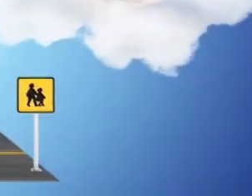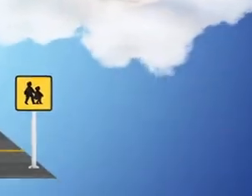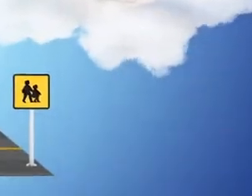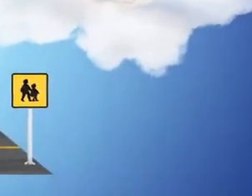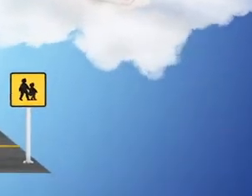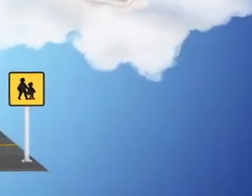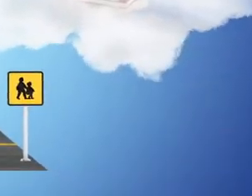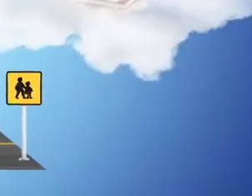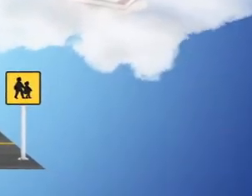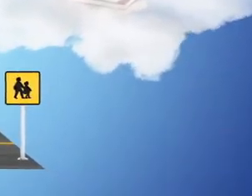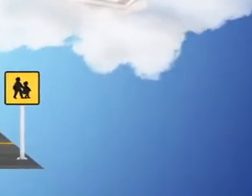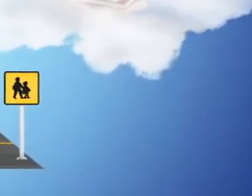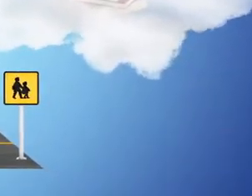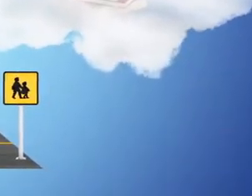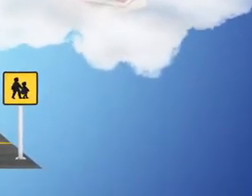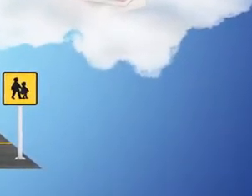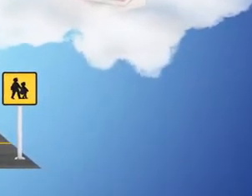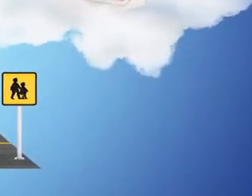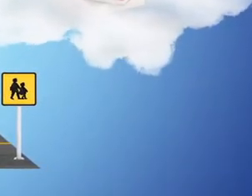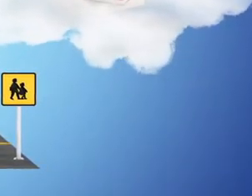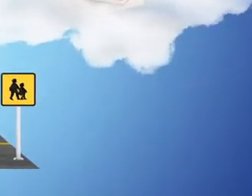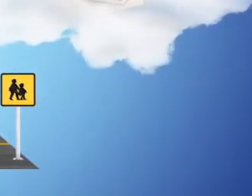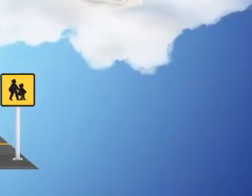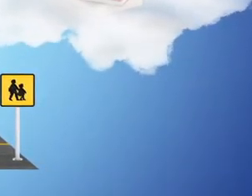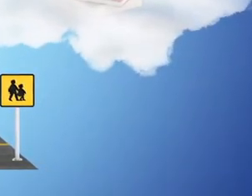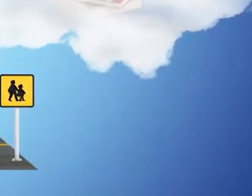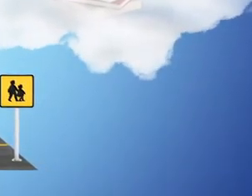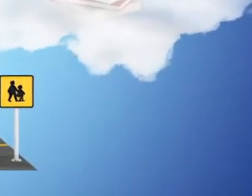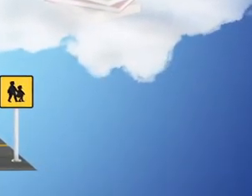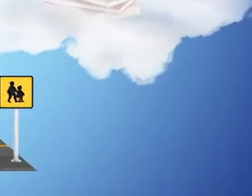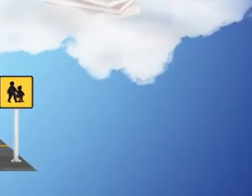Criança de